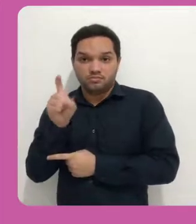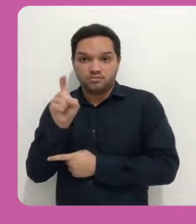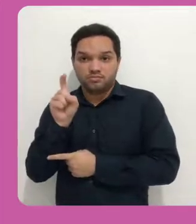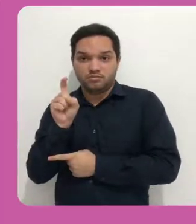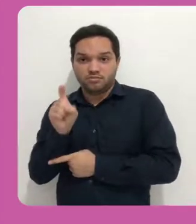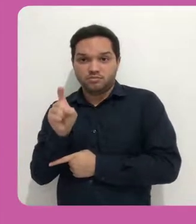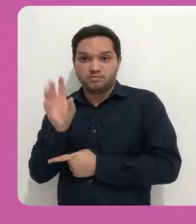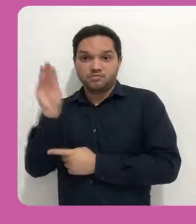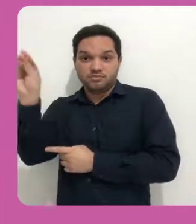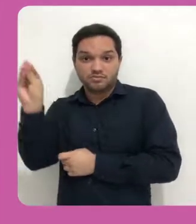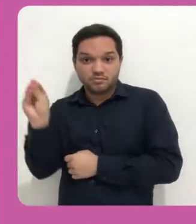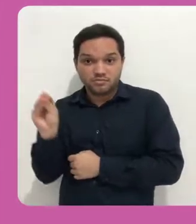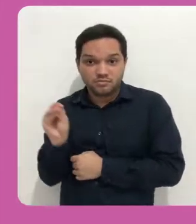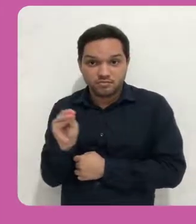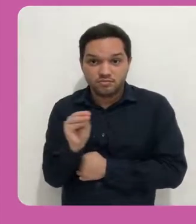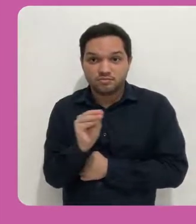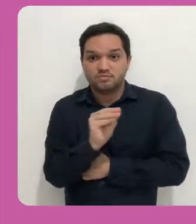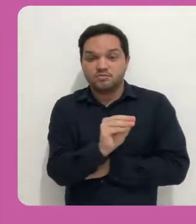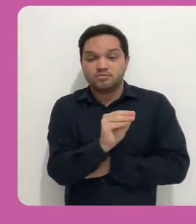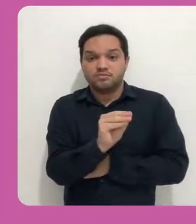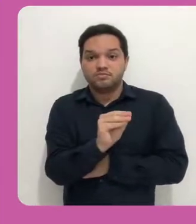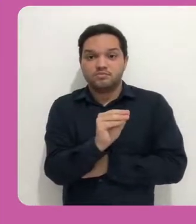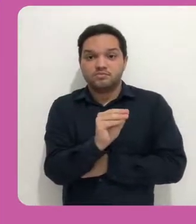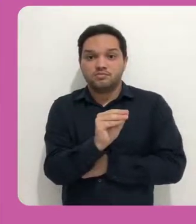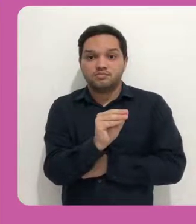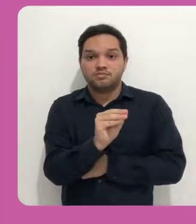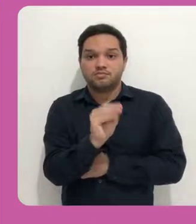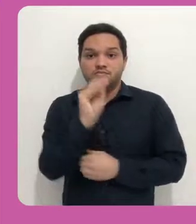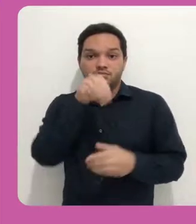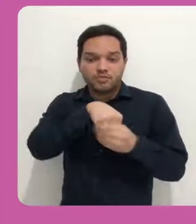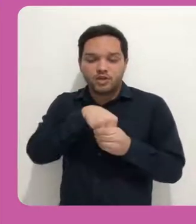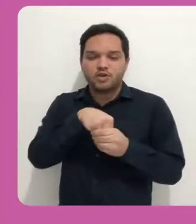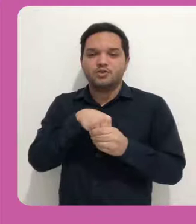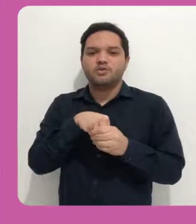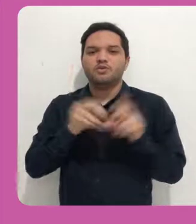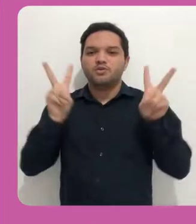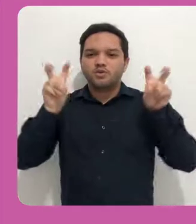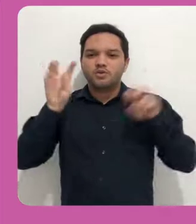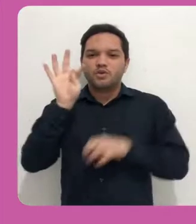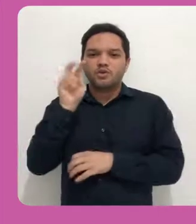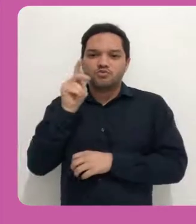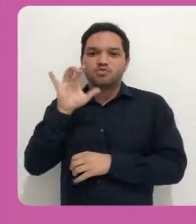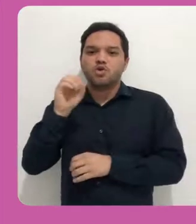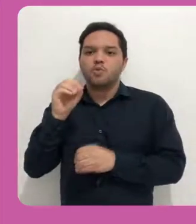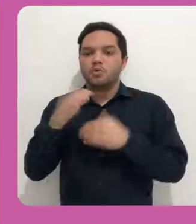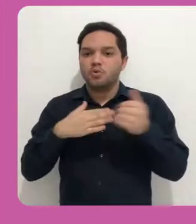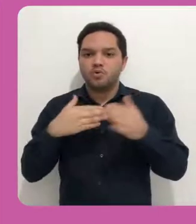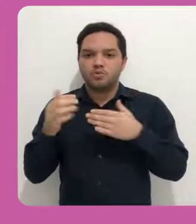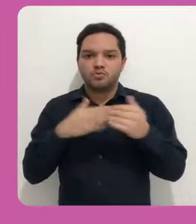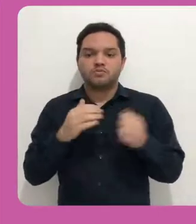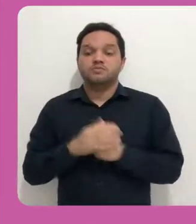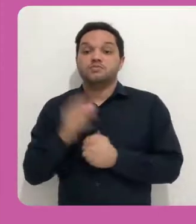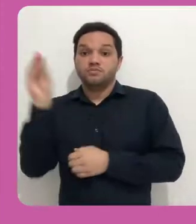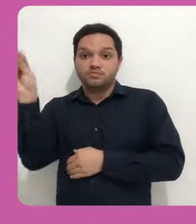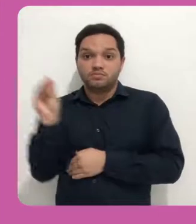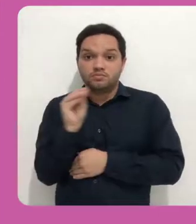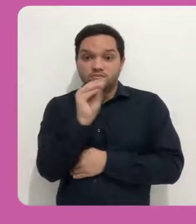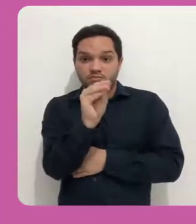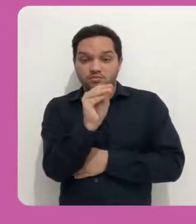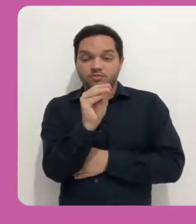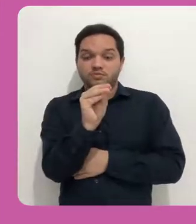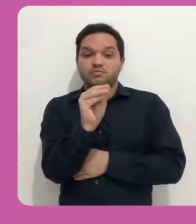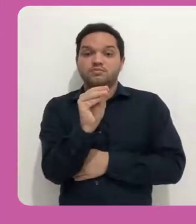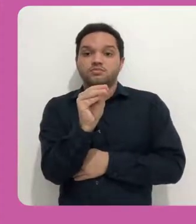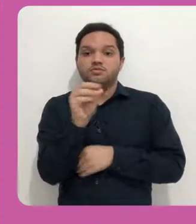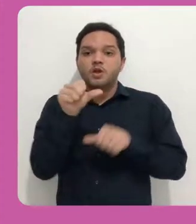Veja, quando eu coloco em cima do tópico, ele muda um pouquinho o formato dele. Então eu vou jogar para cá.